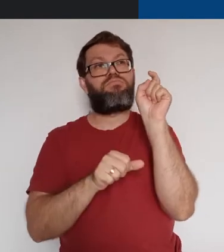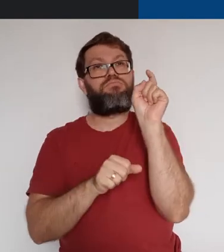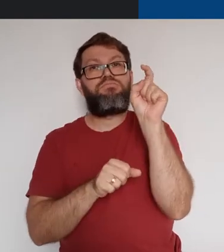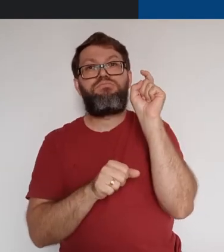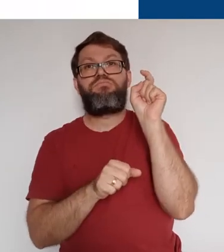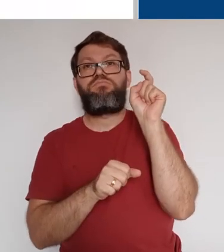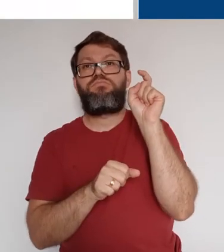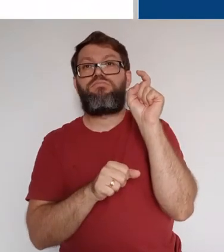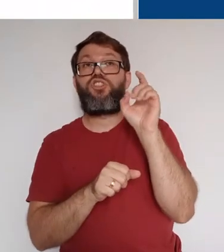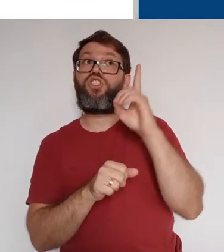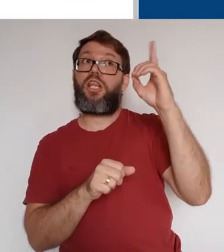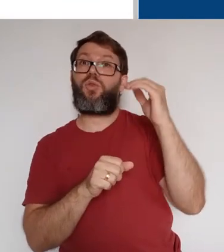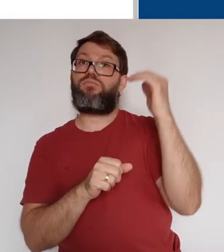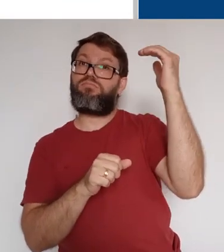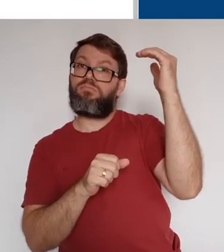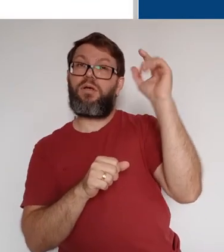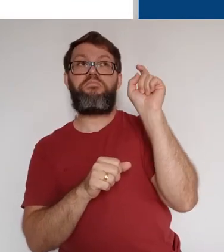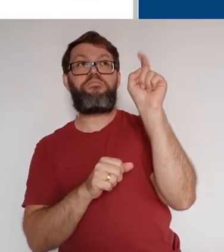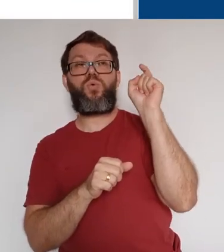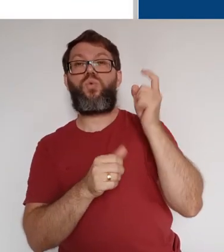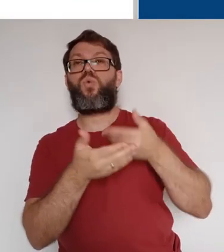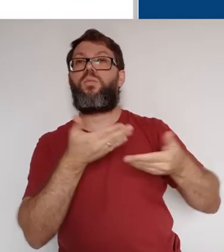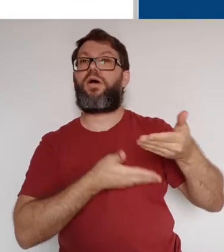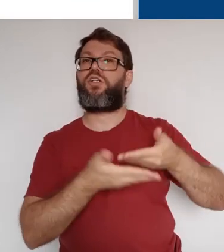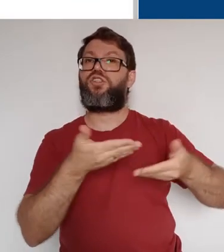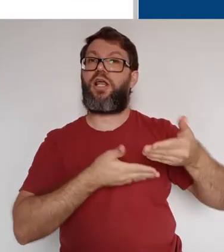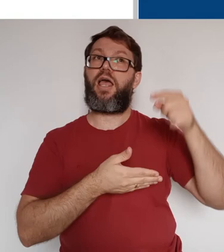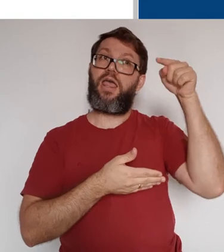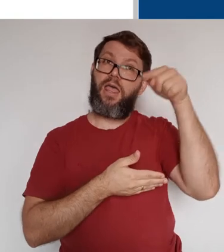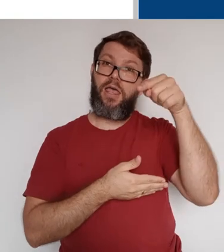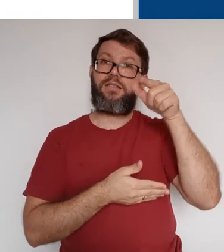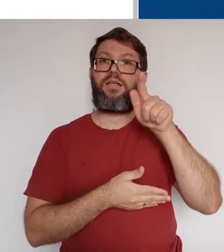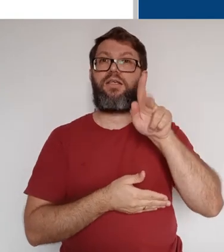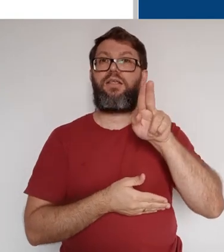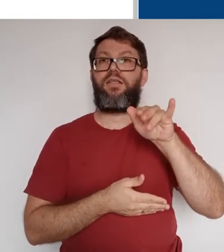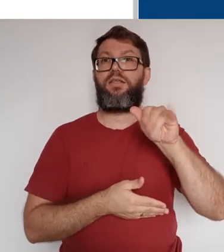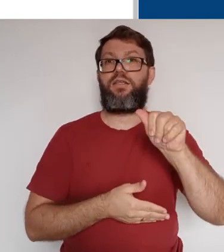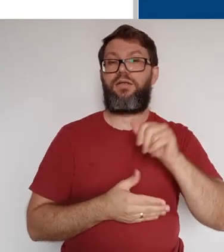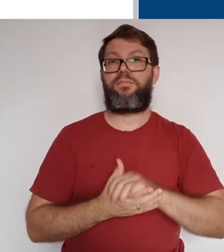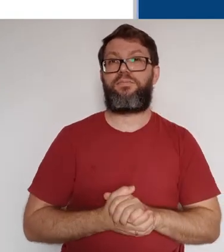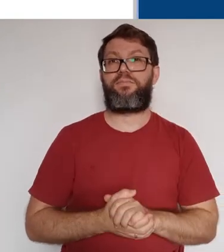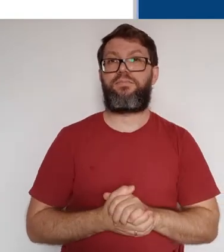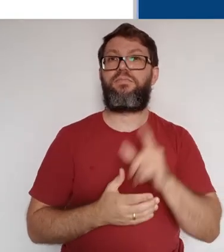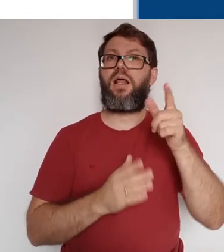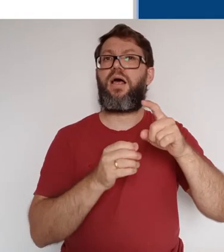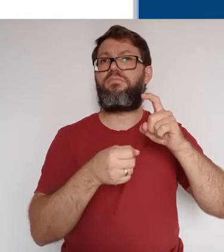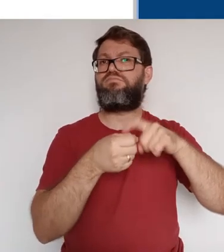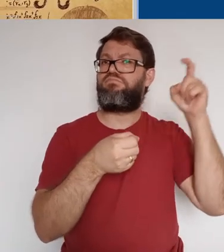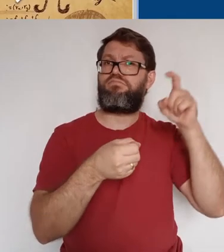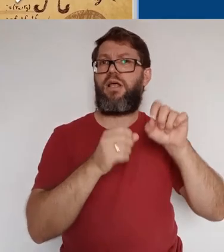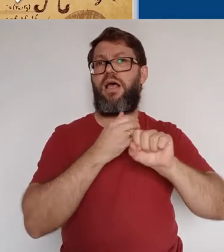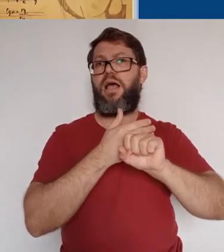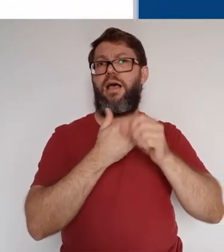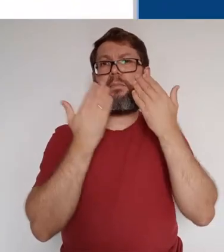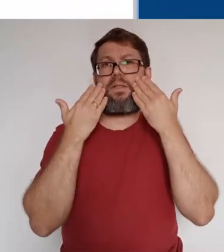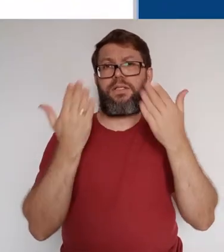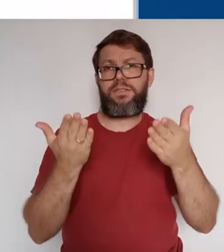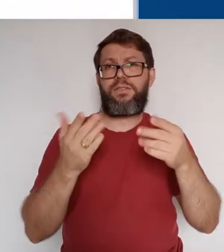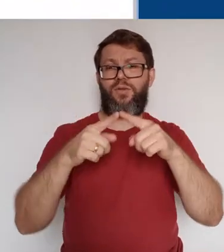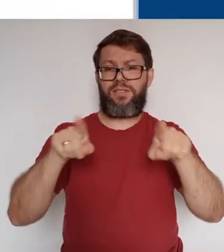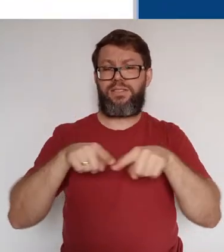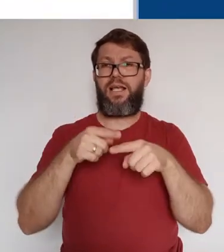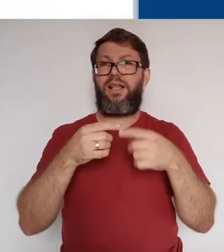basta Alternar e, no canto superior direito, selecione Compartilhar esta guia. Para interromper uma